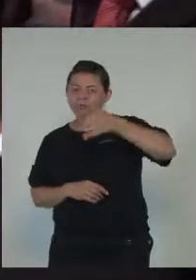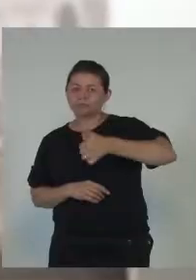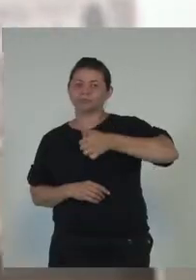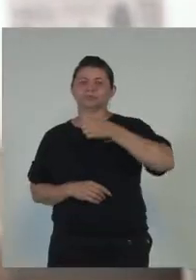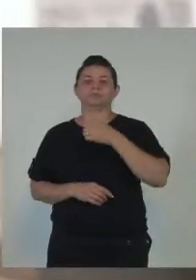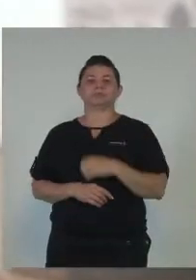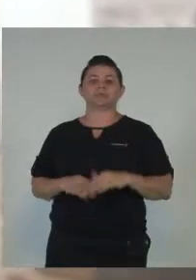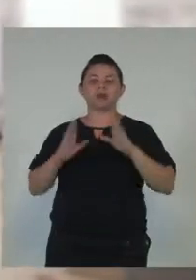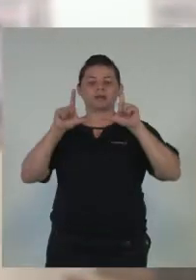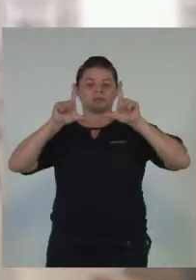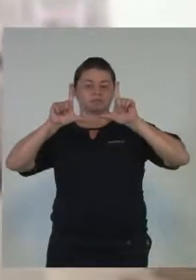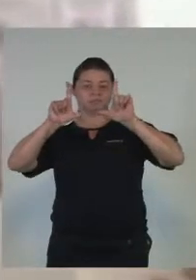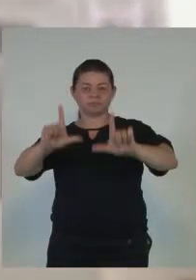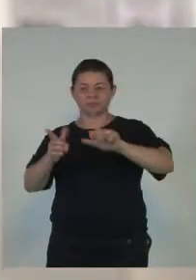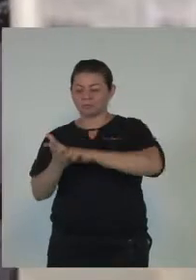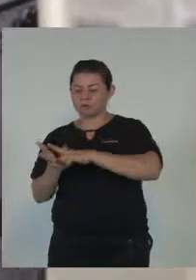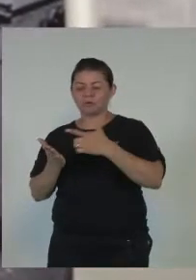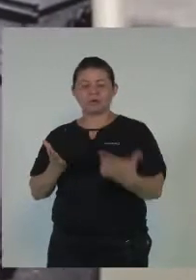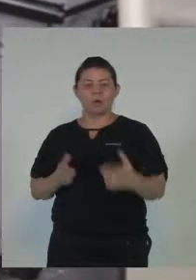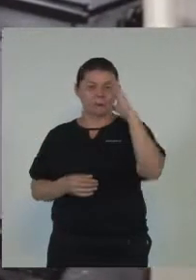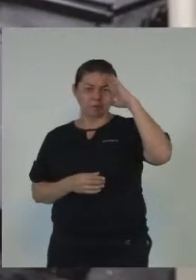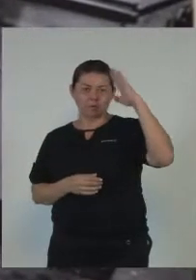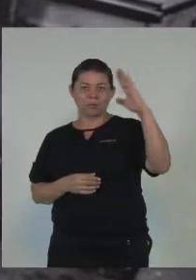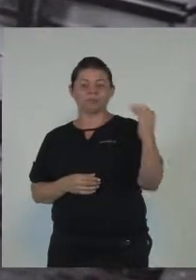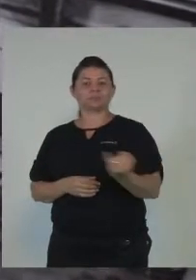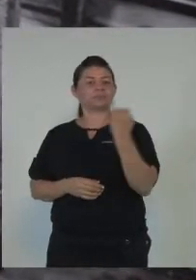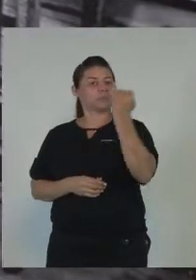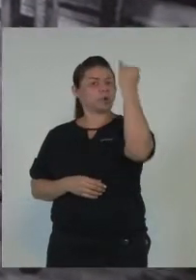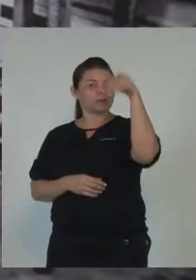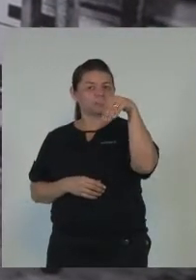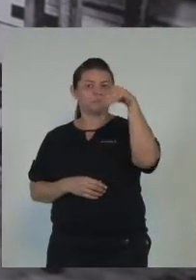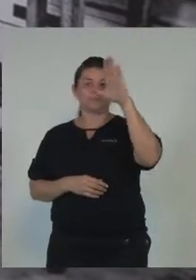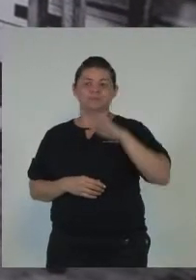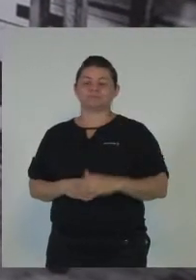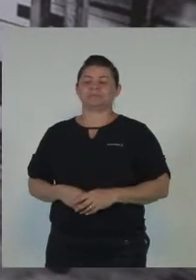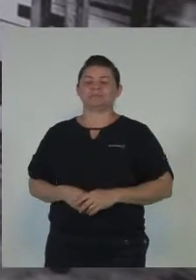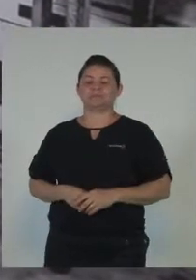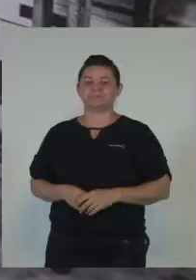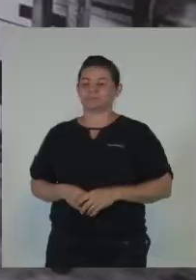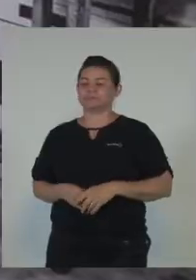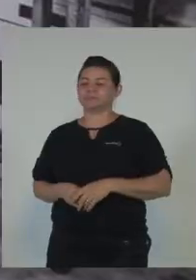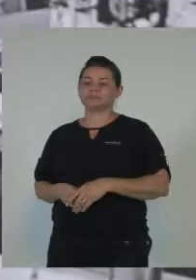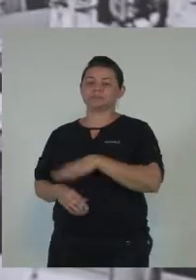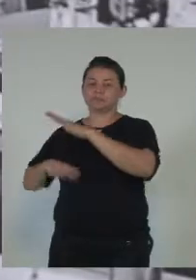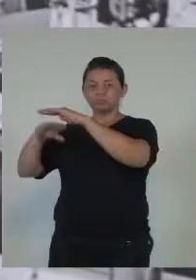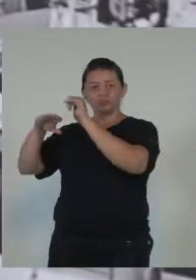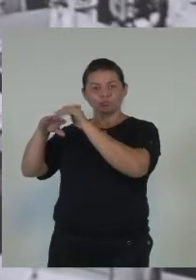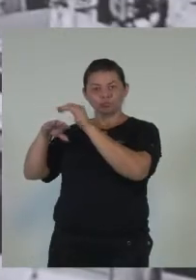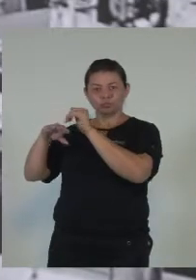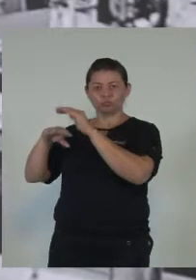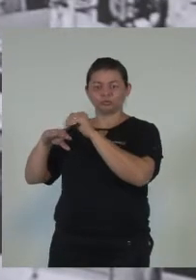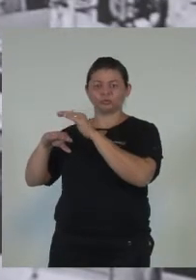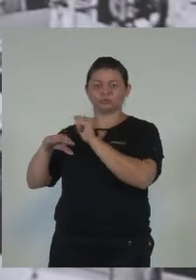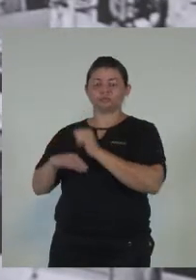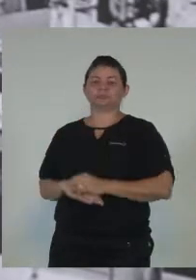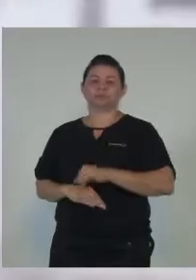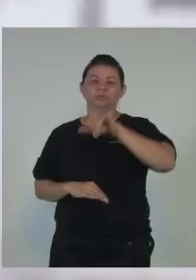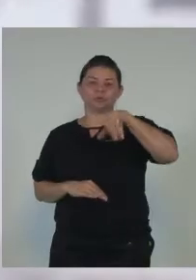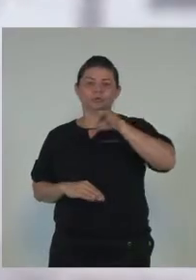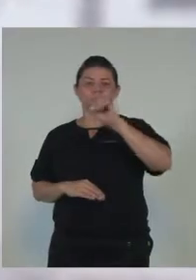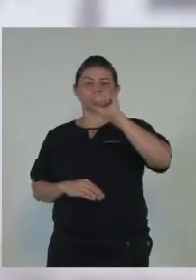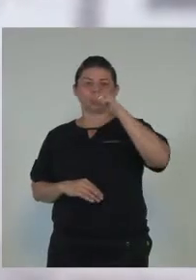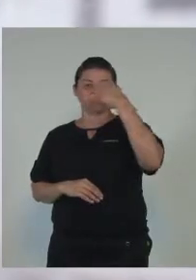E nada disso eles teriam feito sem a ajuda da pessoa responsável pelos arquivos do jornal, o Antônio João Bôscolo.